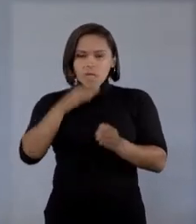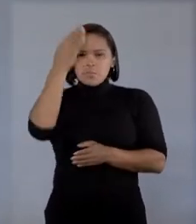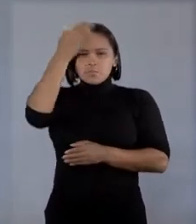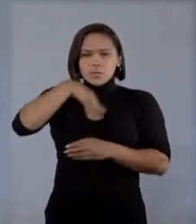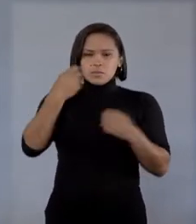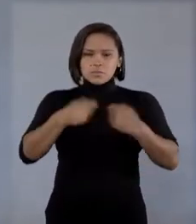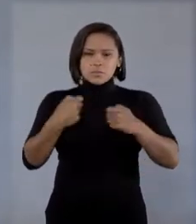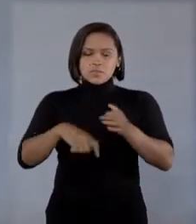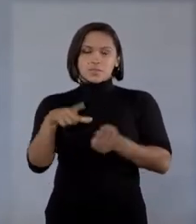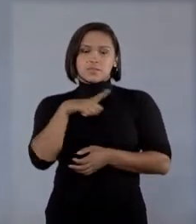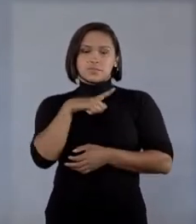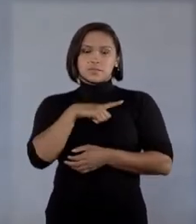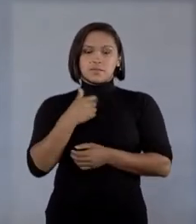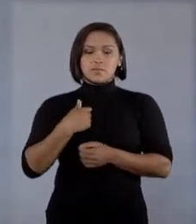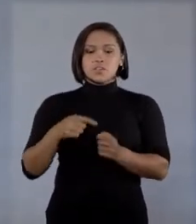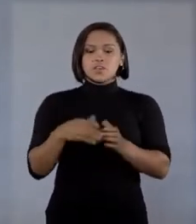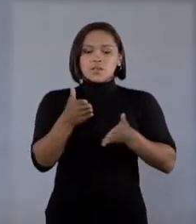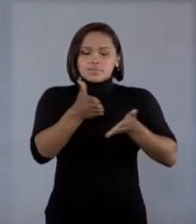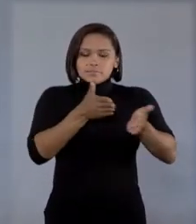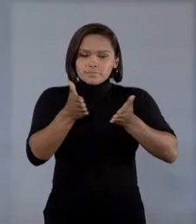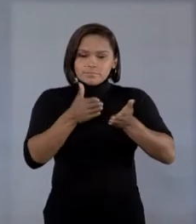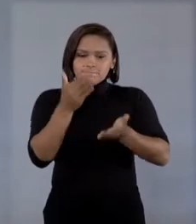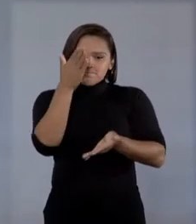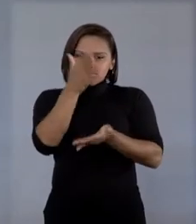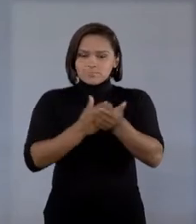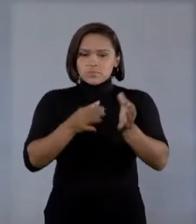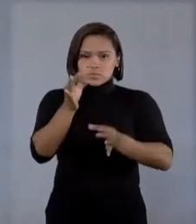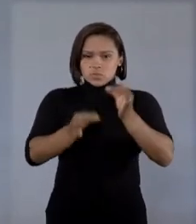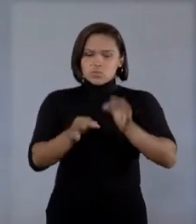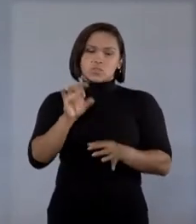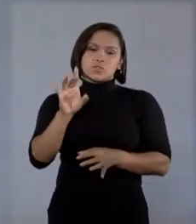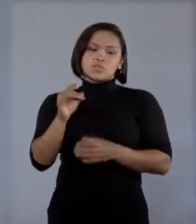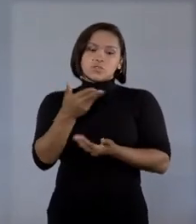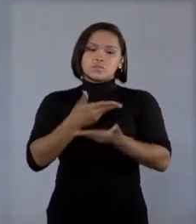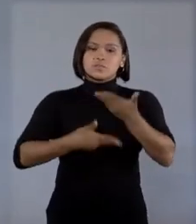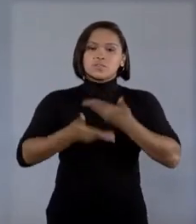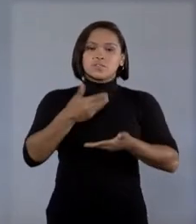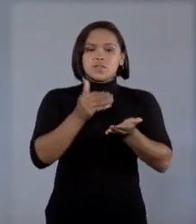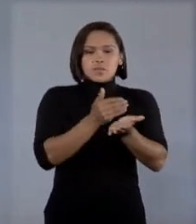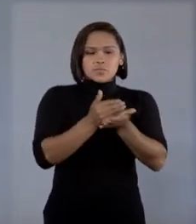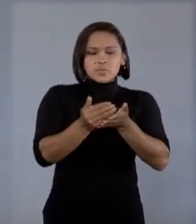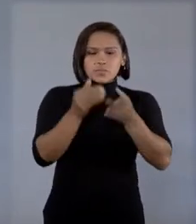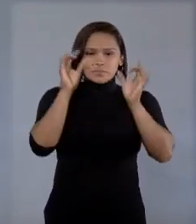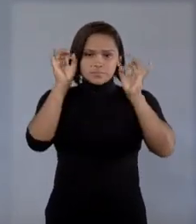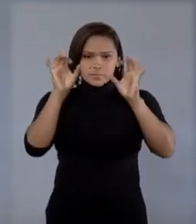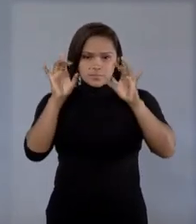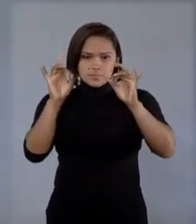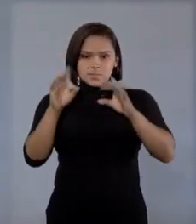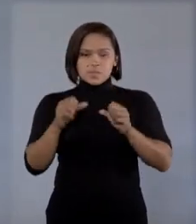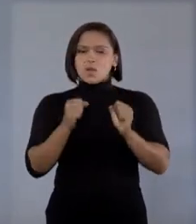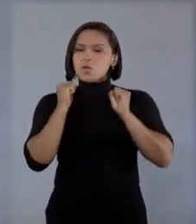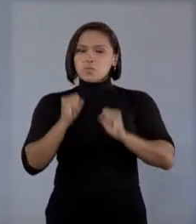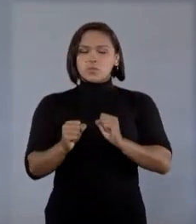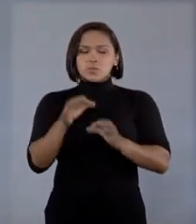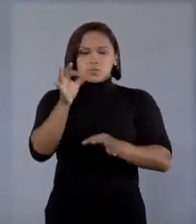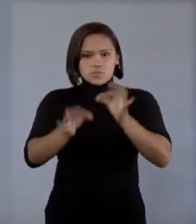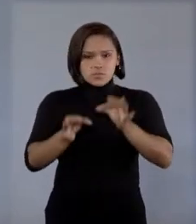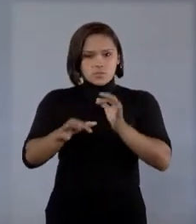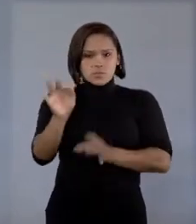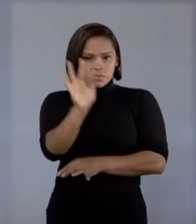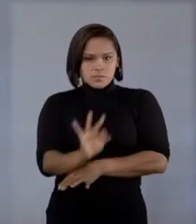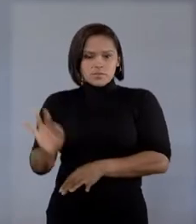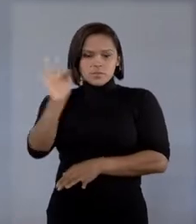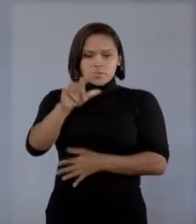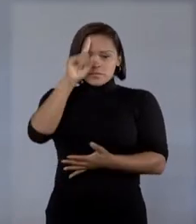investigações, já que a divisão da Justiça estaria relacionada apenas ao princípio da especialização, cabendo à Justiça Federal